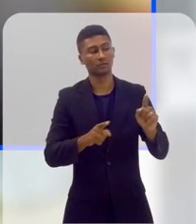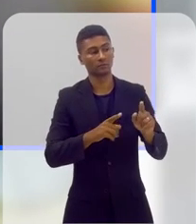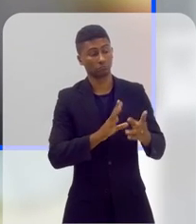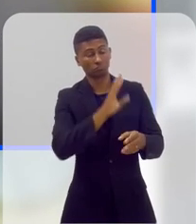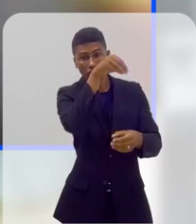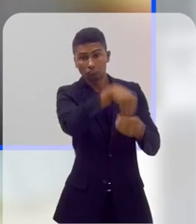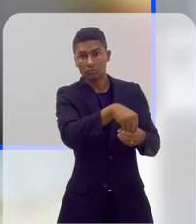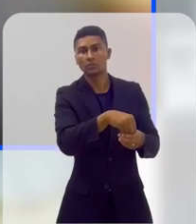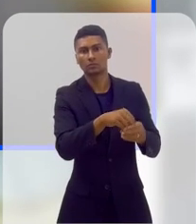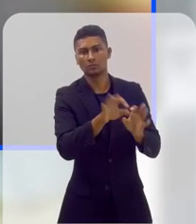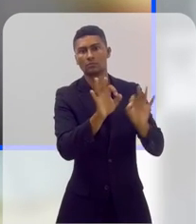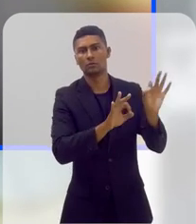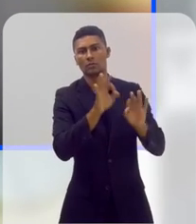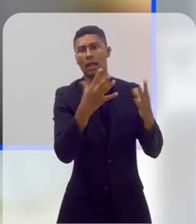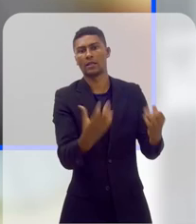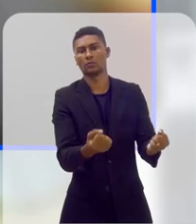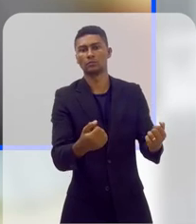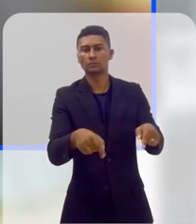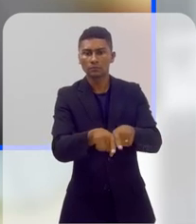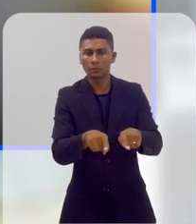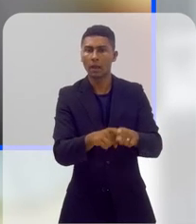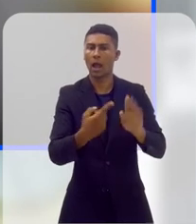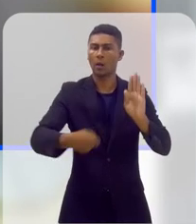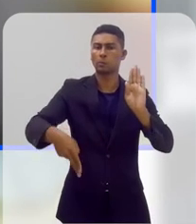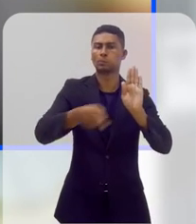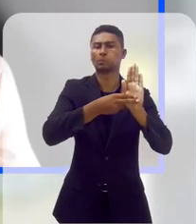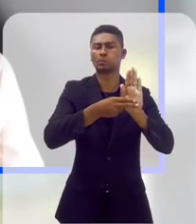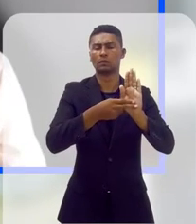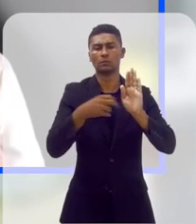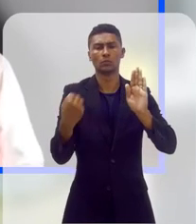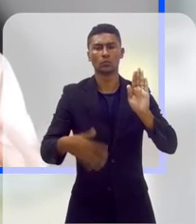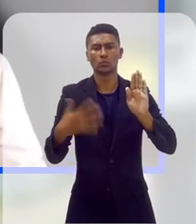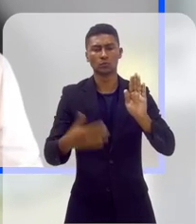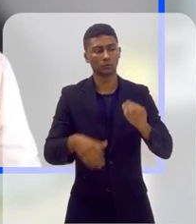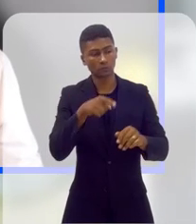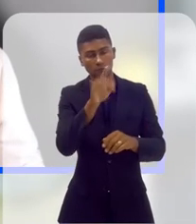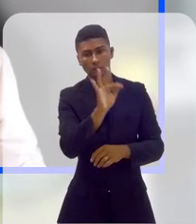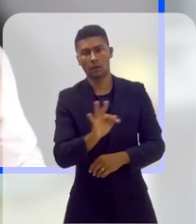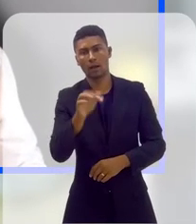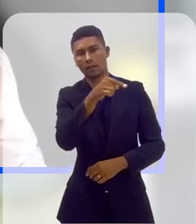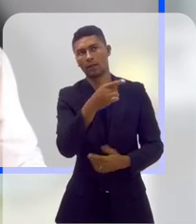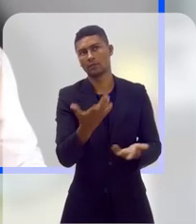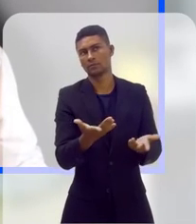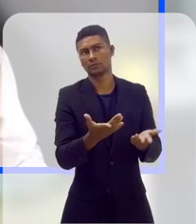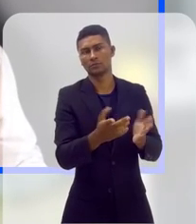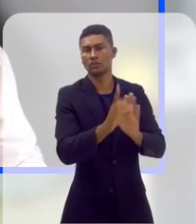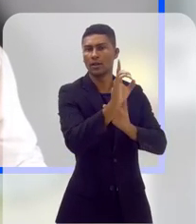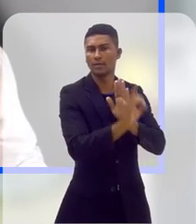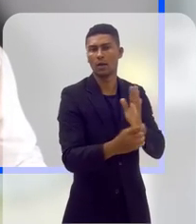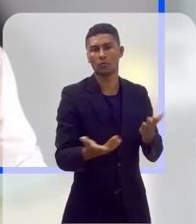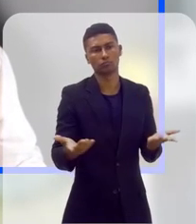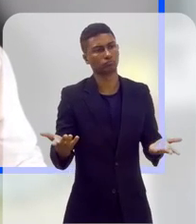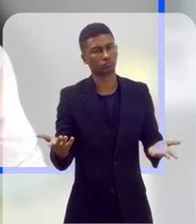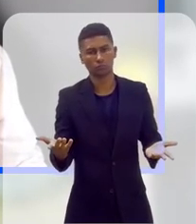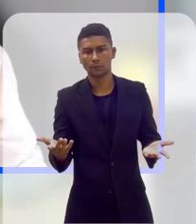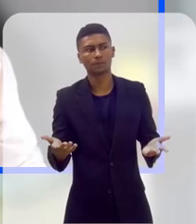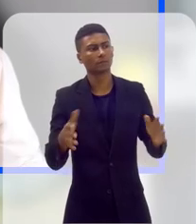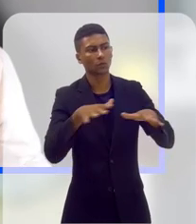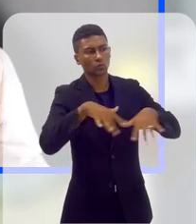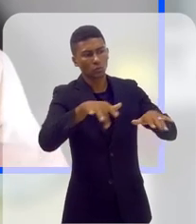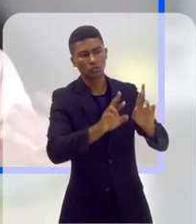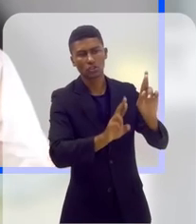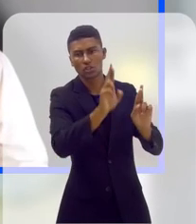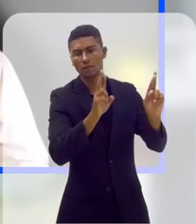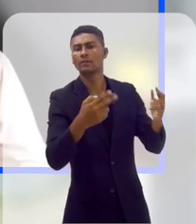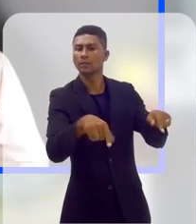chefias departamentais, todos estão também assumindo esse projeto e que já está ganhando muita repercussão. Nós temos recebido também muitos